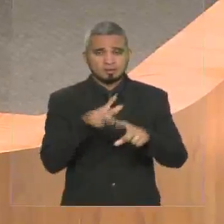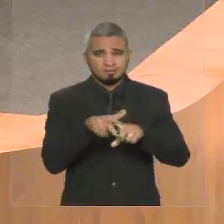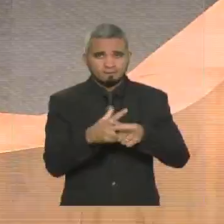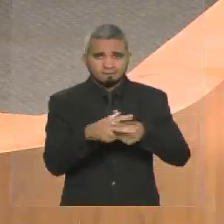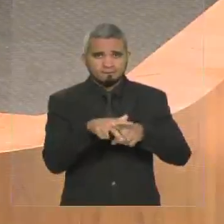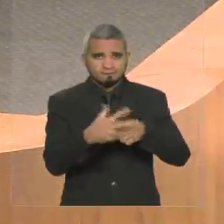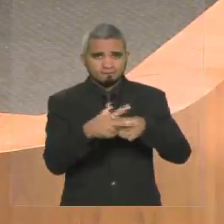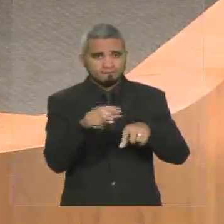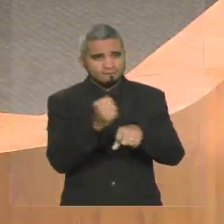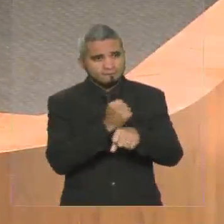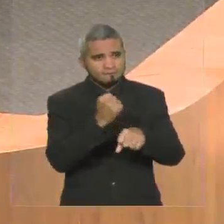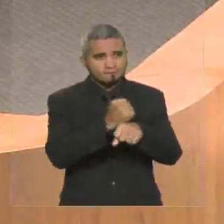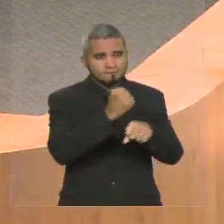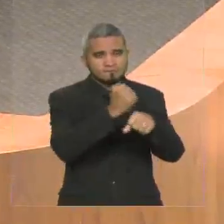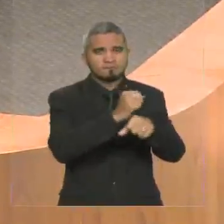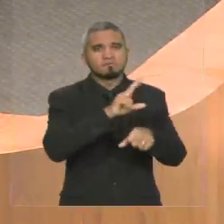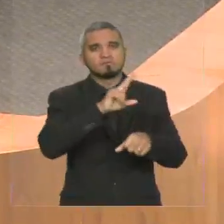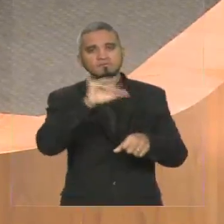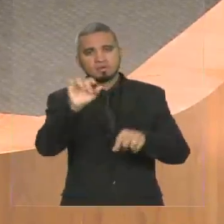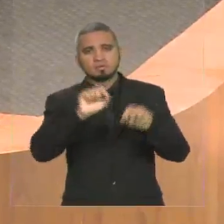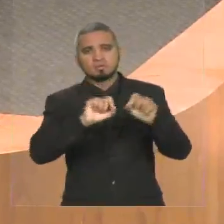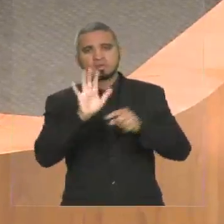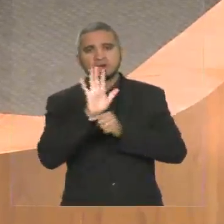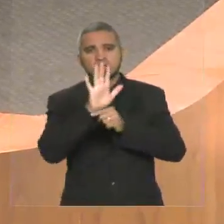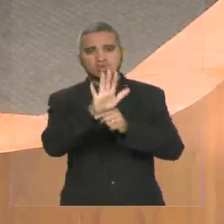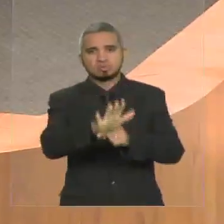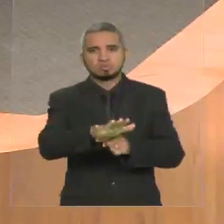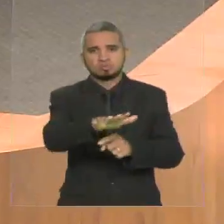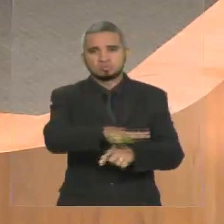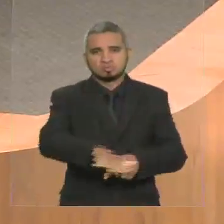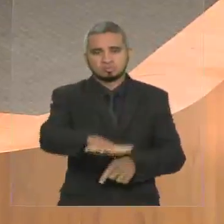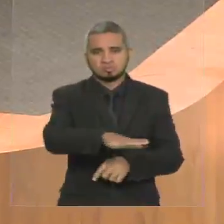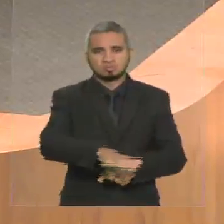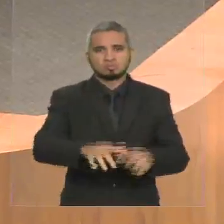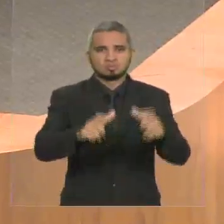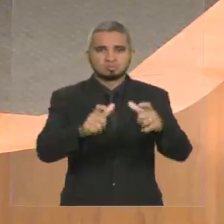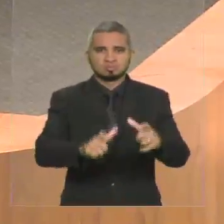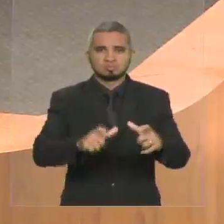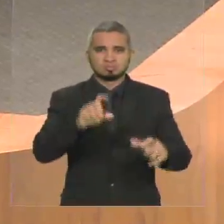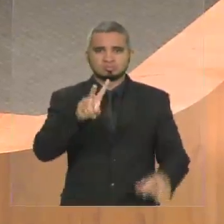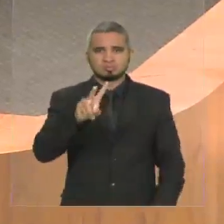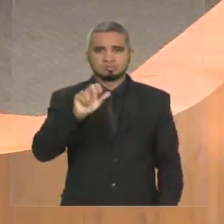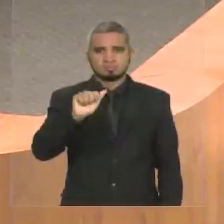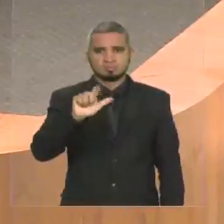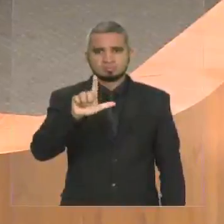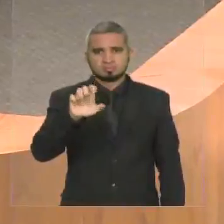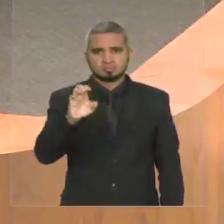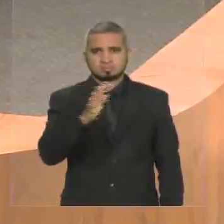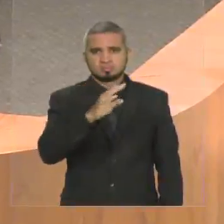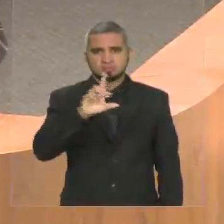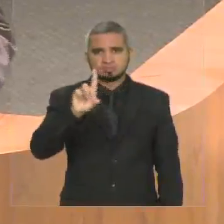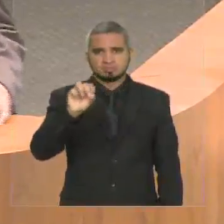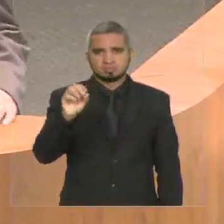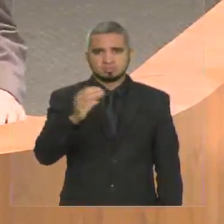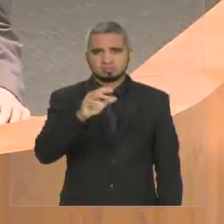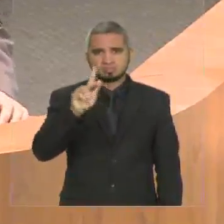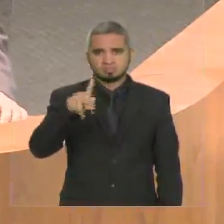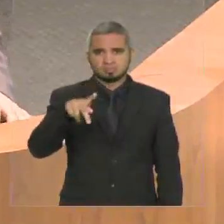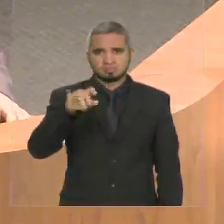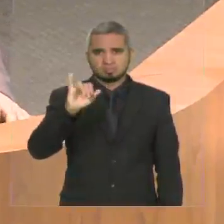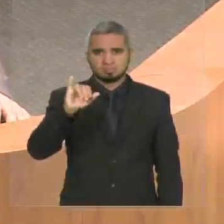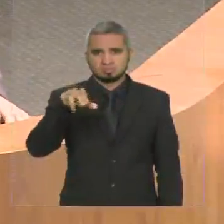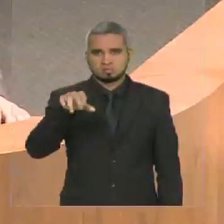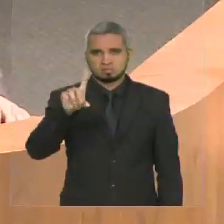importante contribuição para o desenvolvimento da região do Vale do Pindaré, fortalecendo o turismo e valorizando a